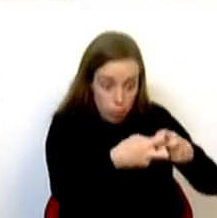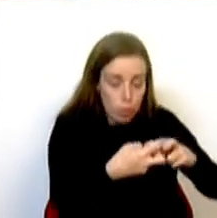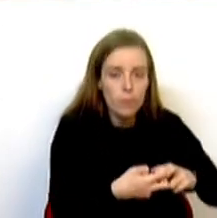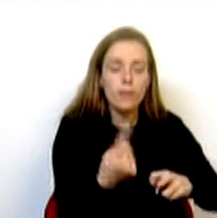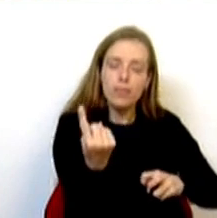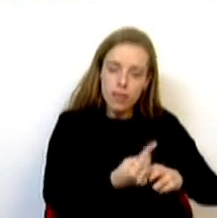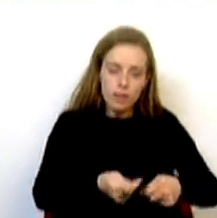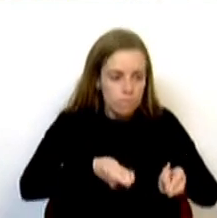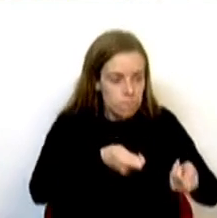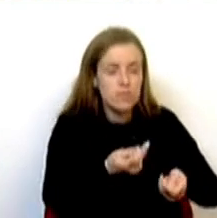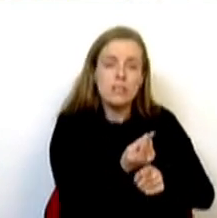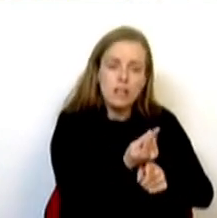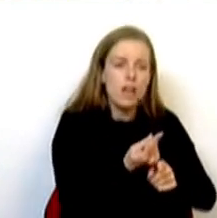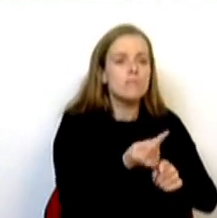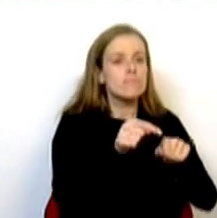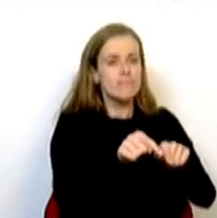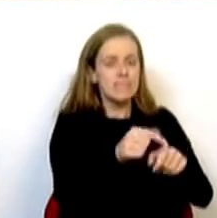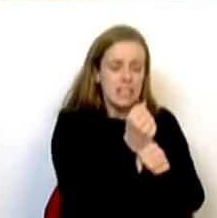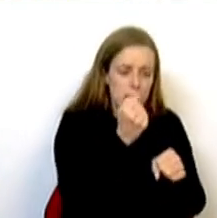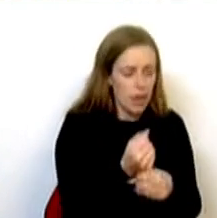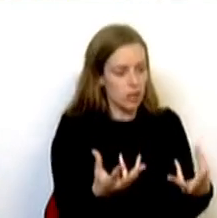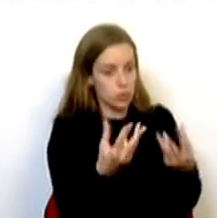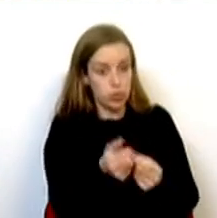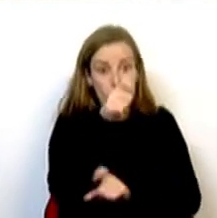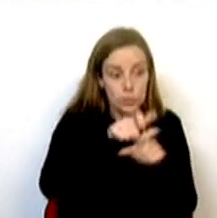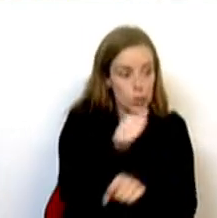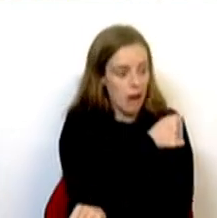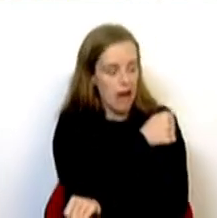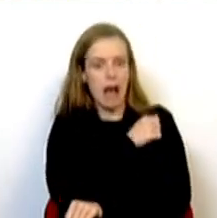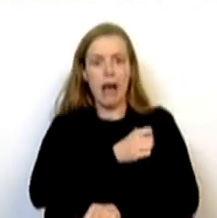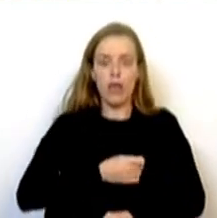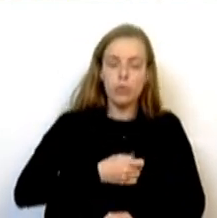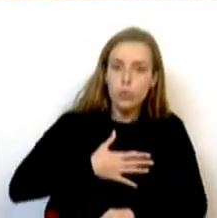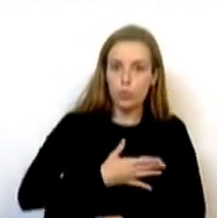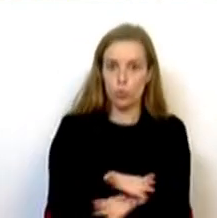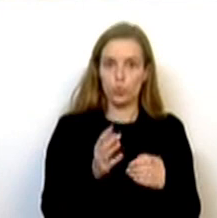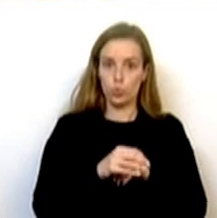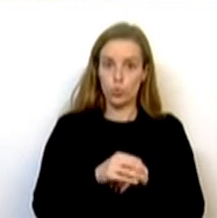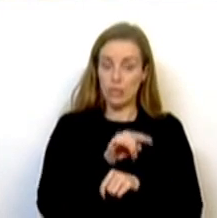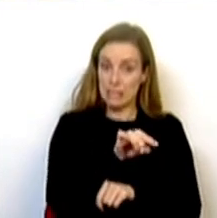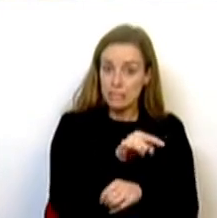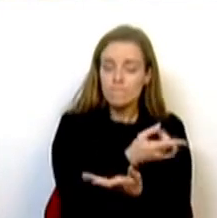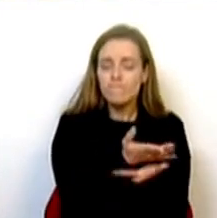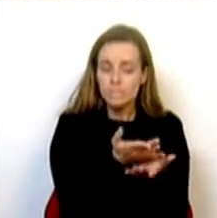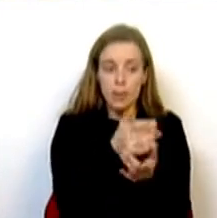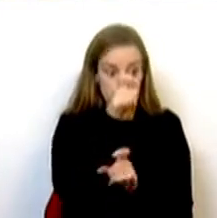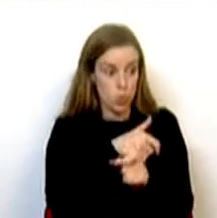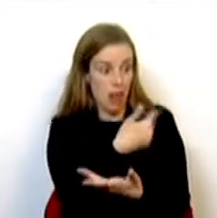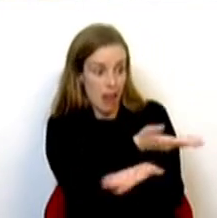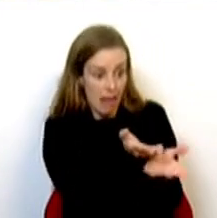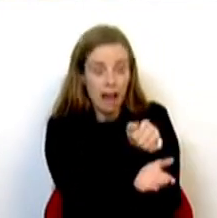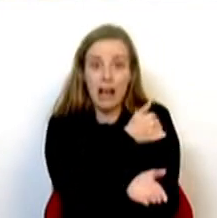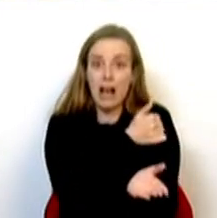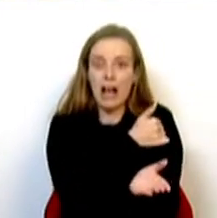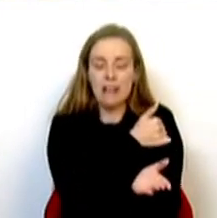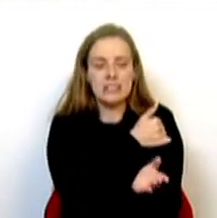trabalhar com os proprietários. Aposta em trabalhar com quem tem essas habitações. A proposta do